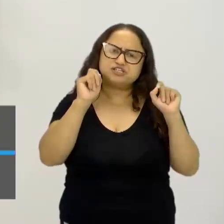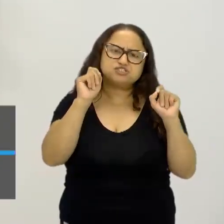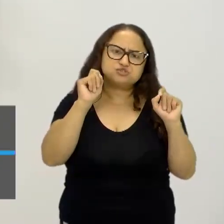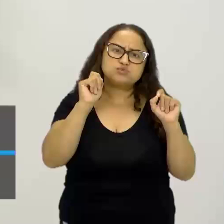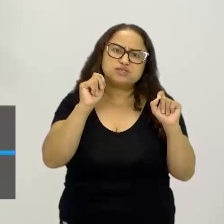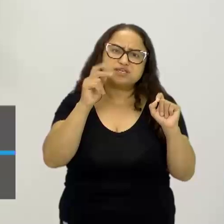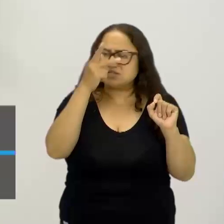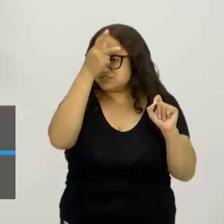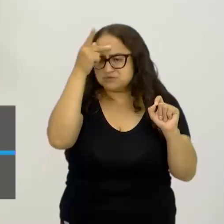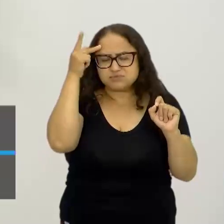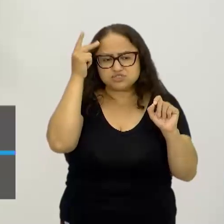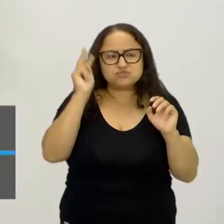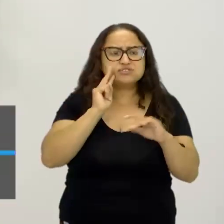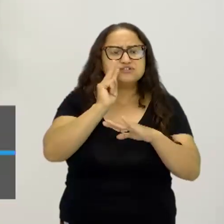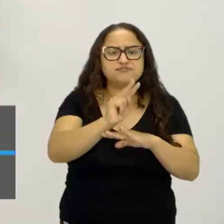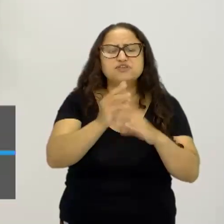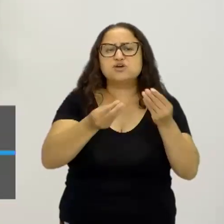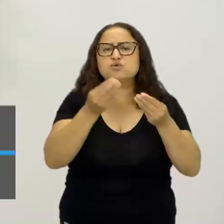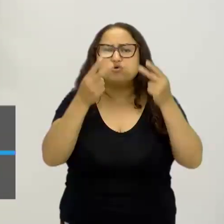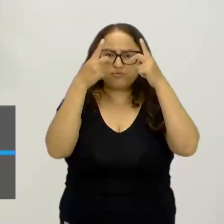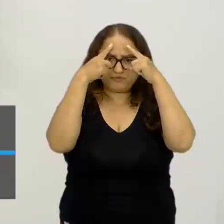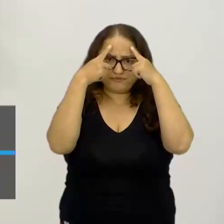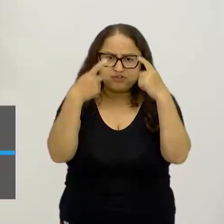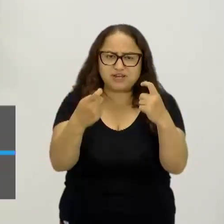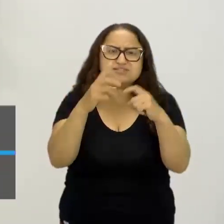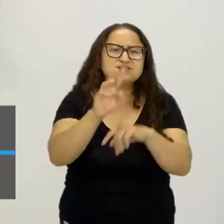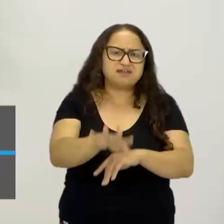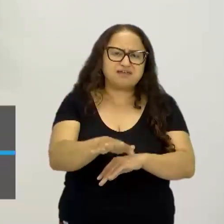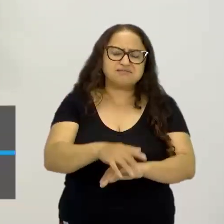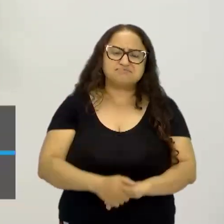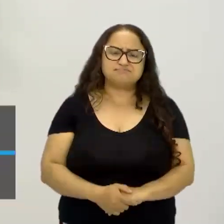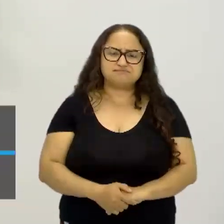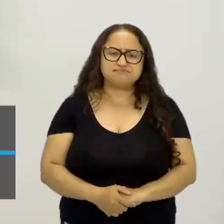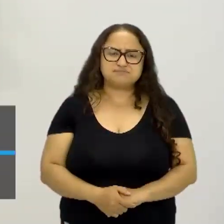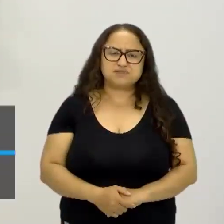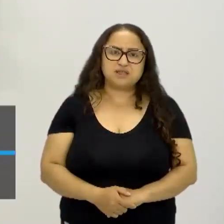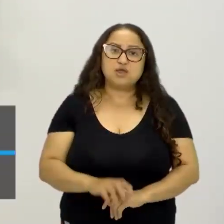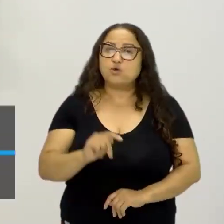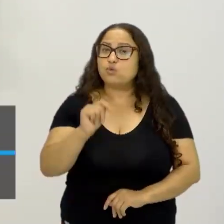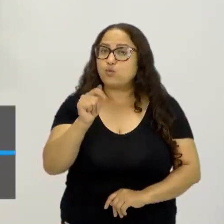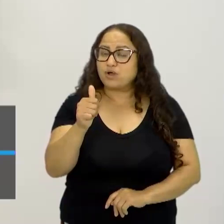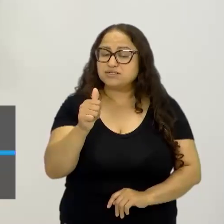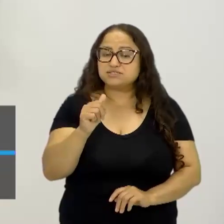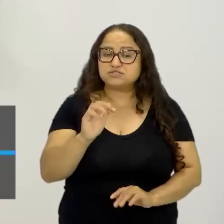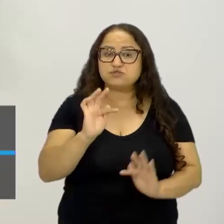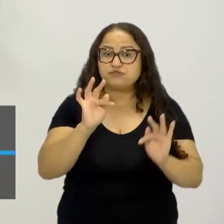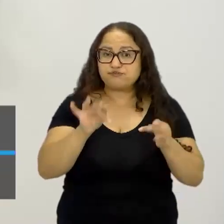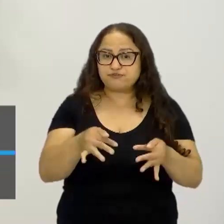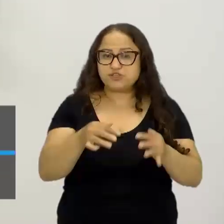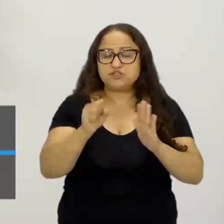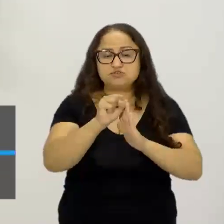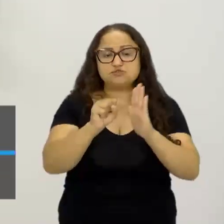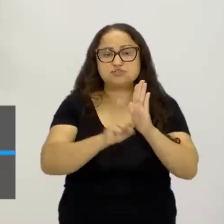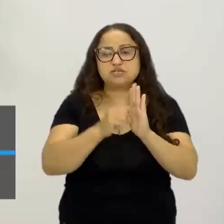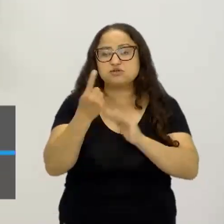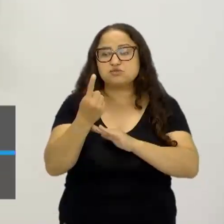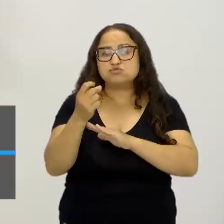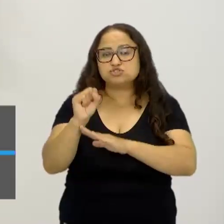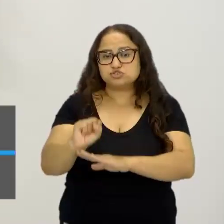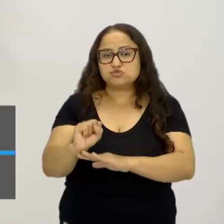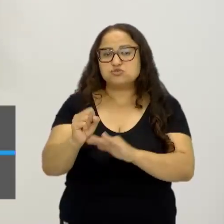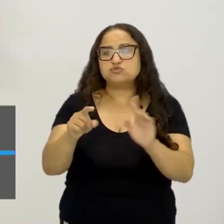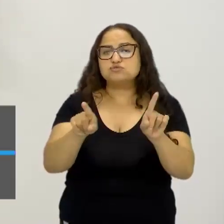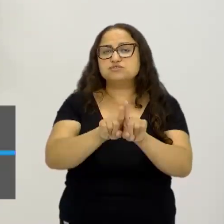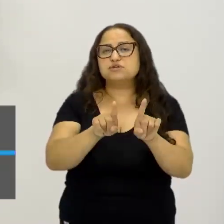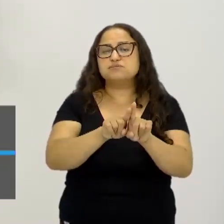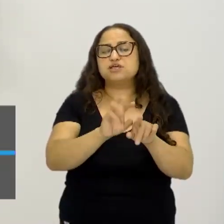enxergavam e conheciam como violência depois da segunda metade desse século XVIII e daí no século XIX também.